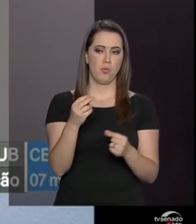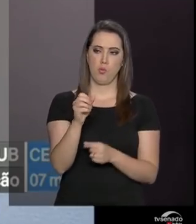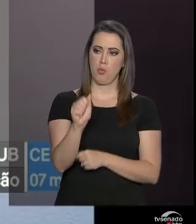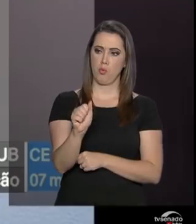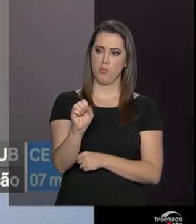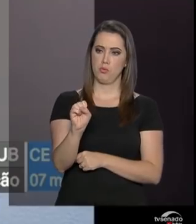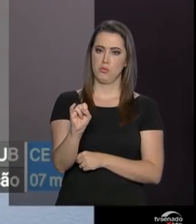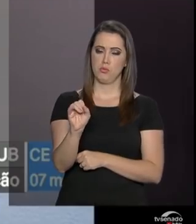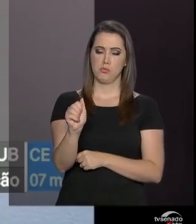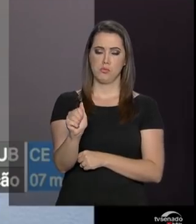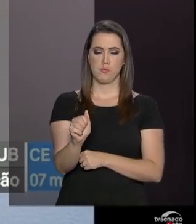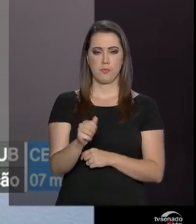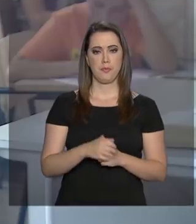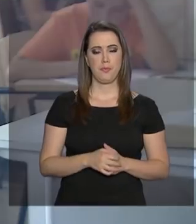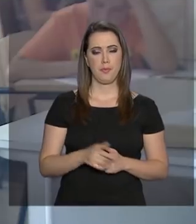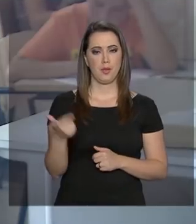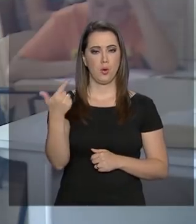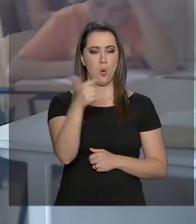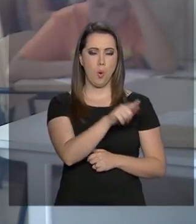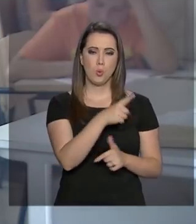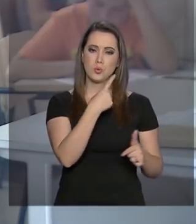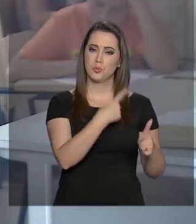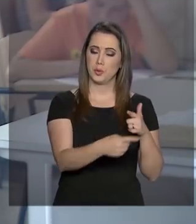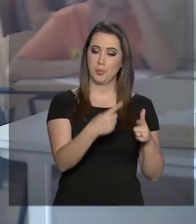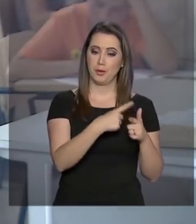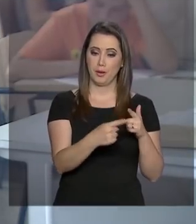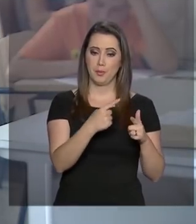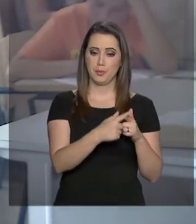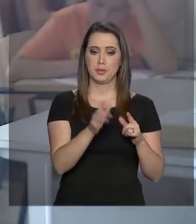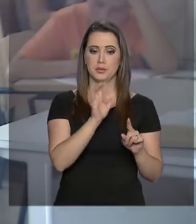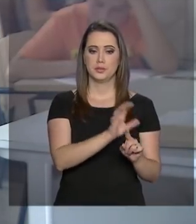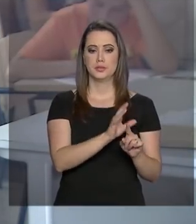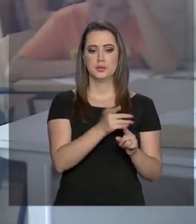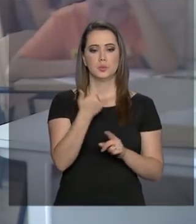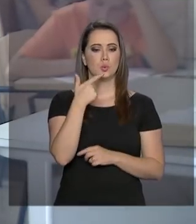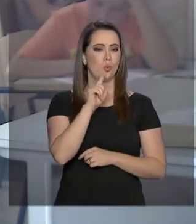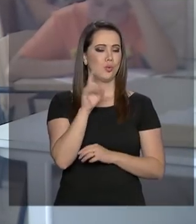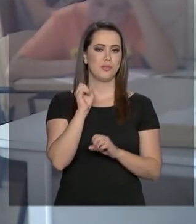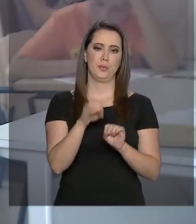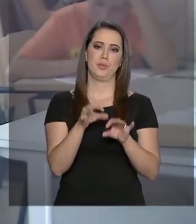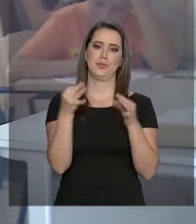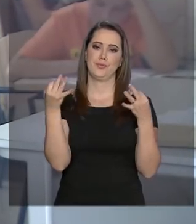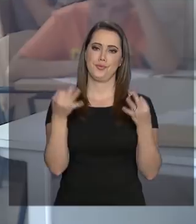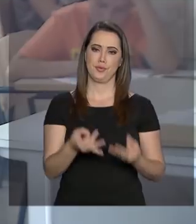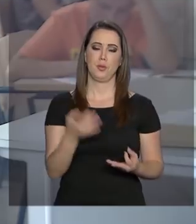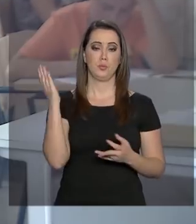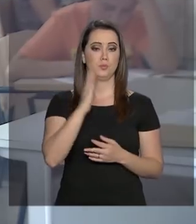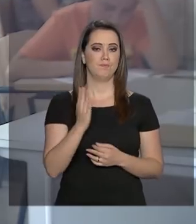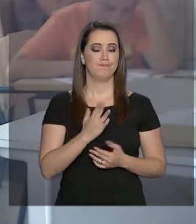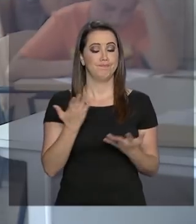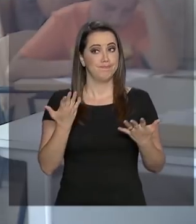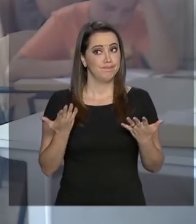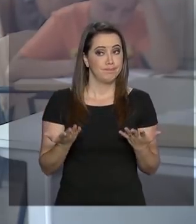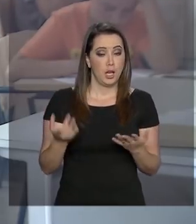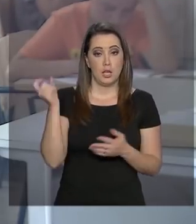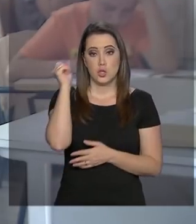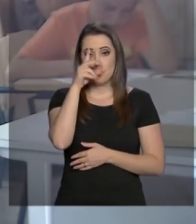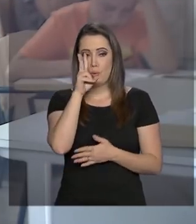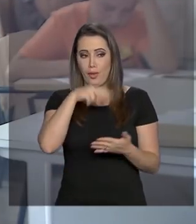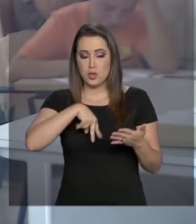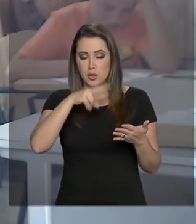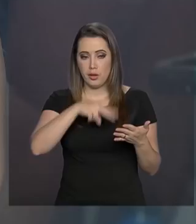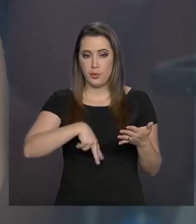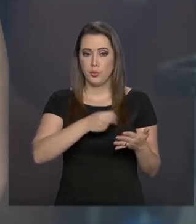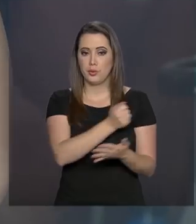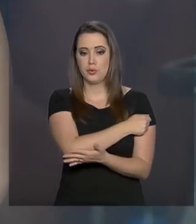ministro da Educação, outras barreiras colaboram para o insucesso da educação brasileira, como a dificuldade de leitura